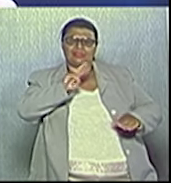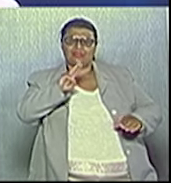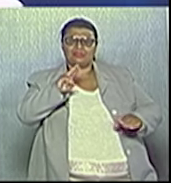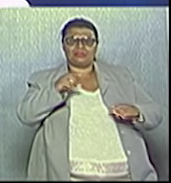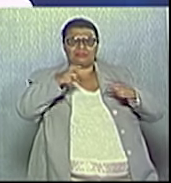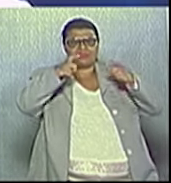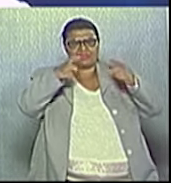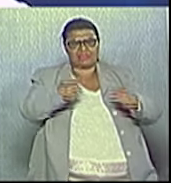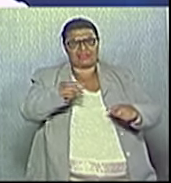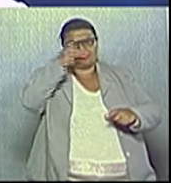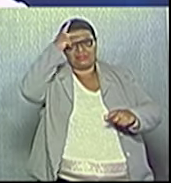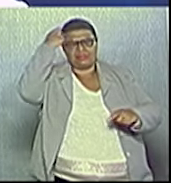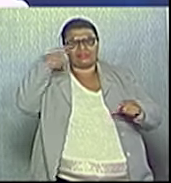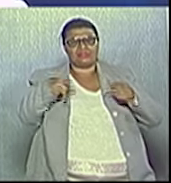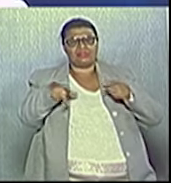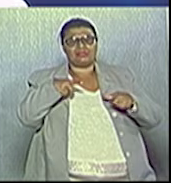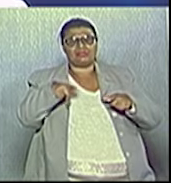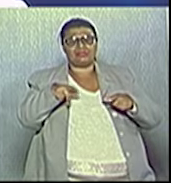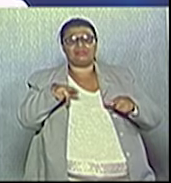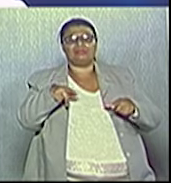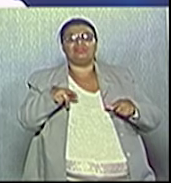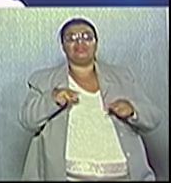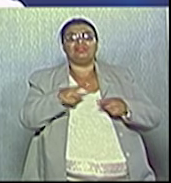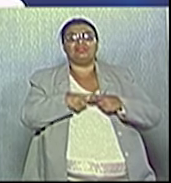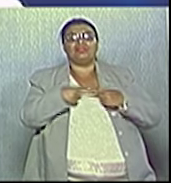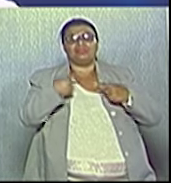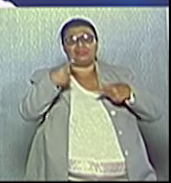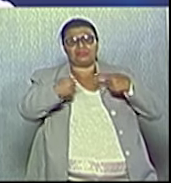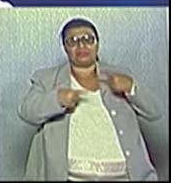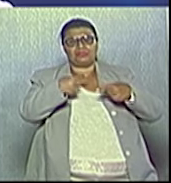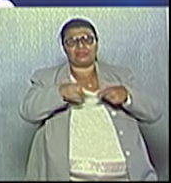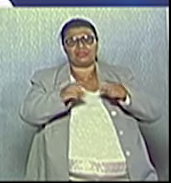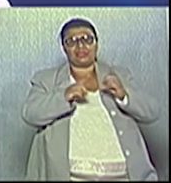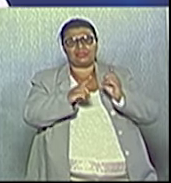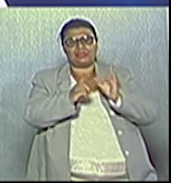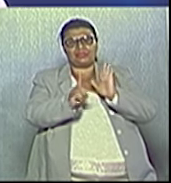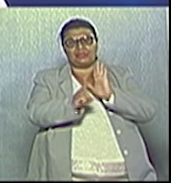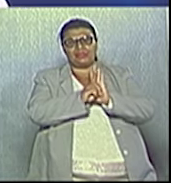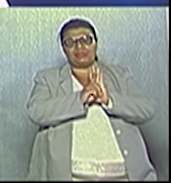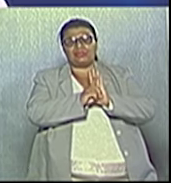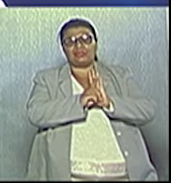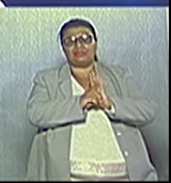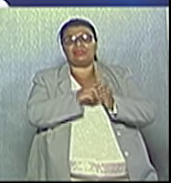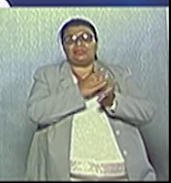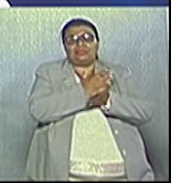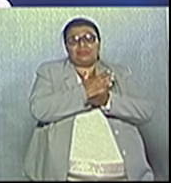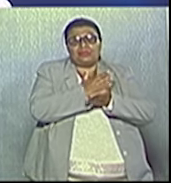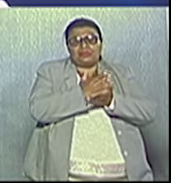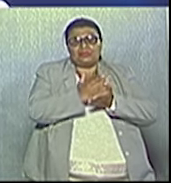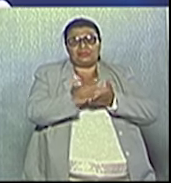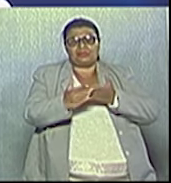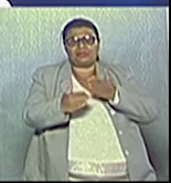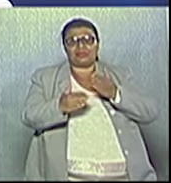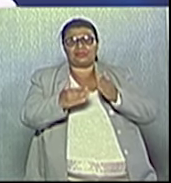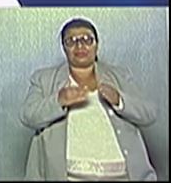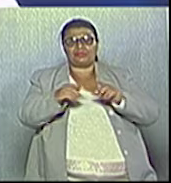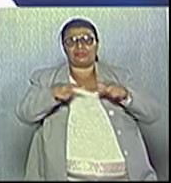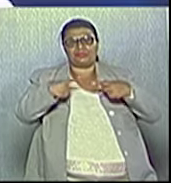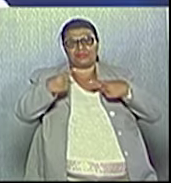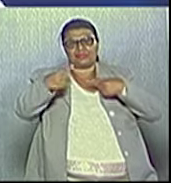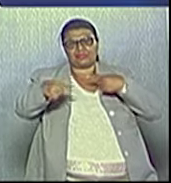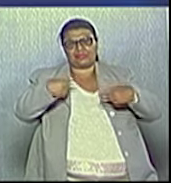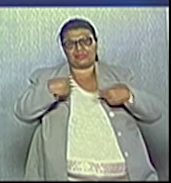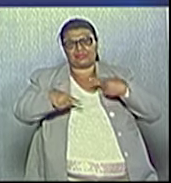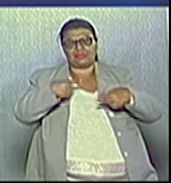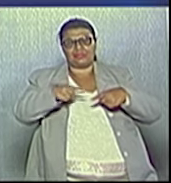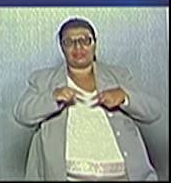muito a atenção. Porque nós estamos num processo democrático e a corrupção, muitas vezes, ela começa na pré-campanha e na campanha. Os